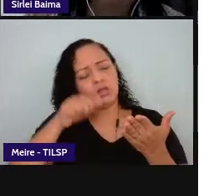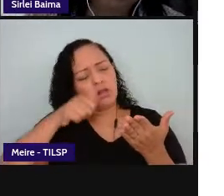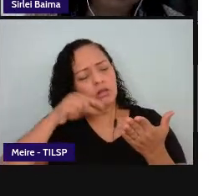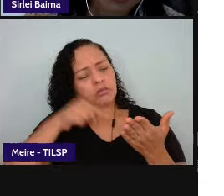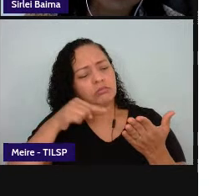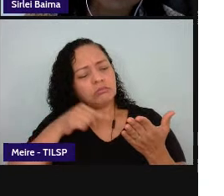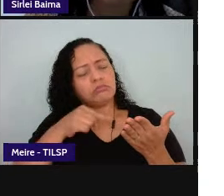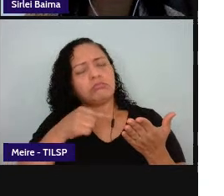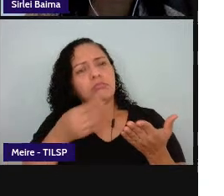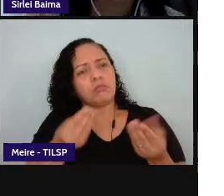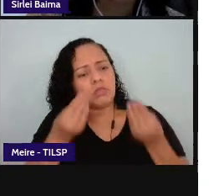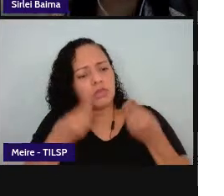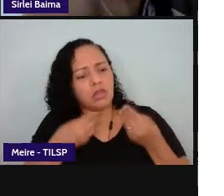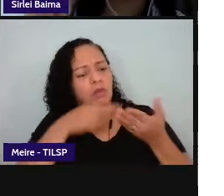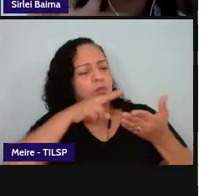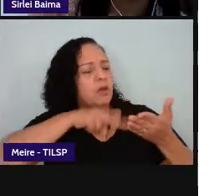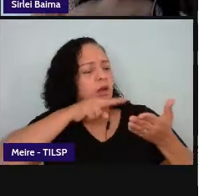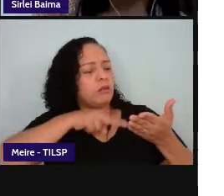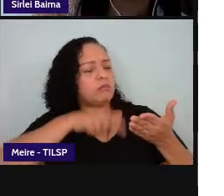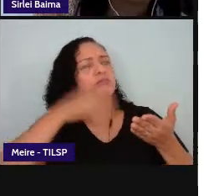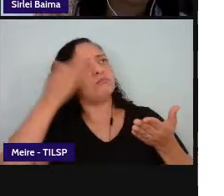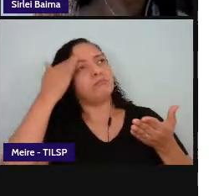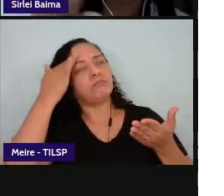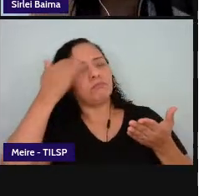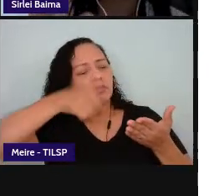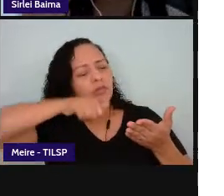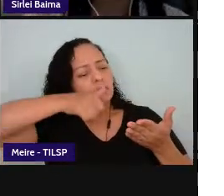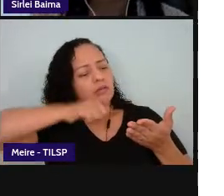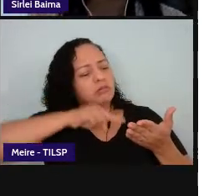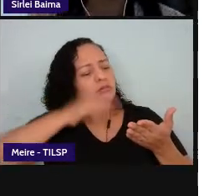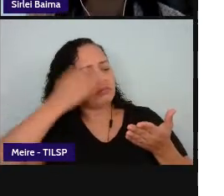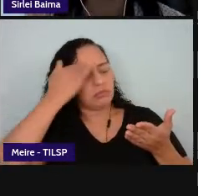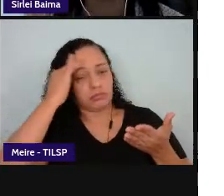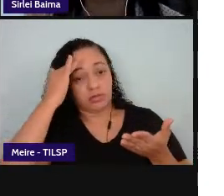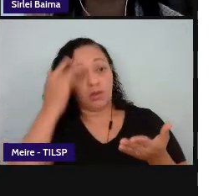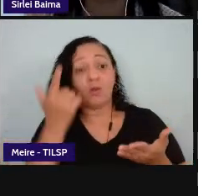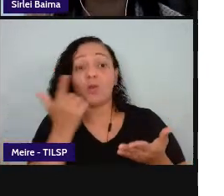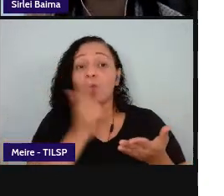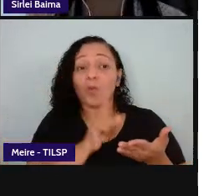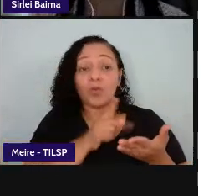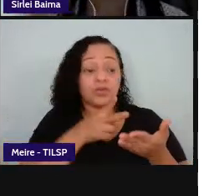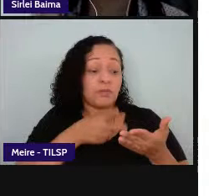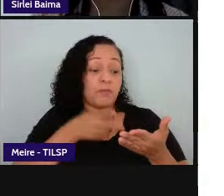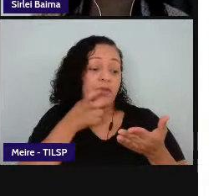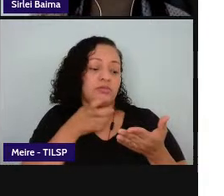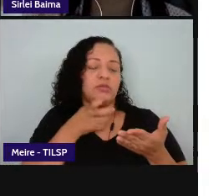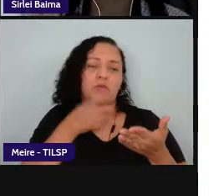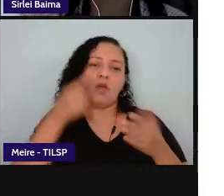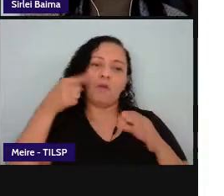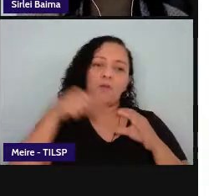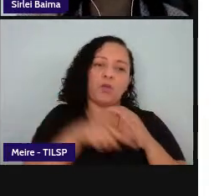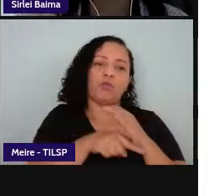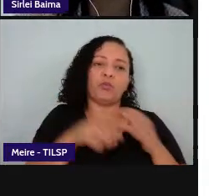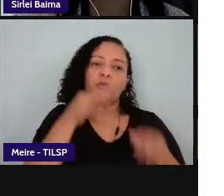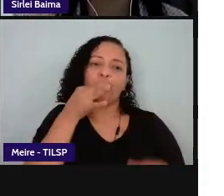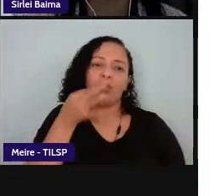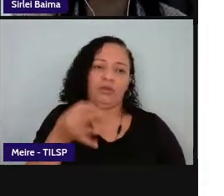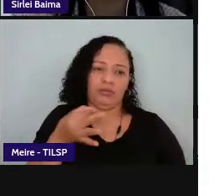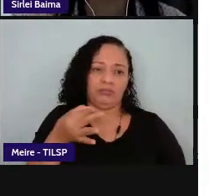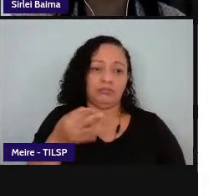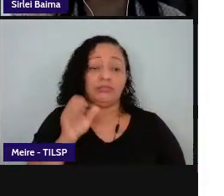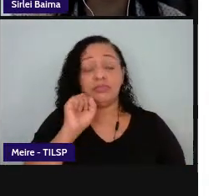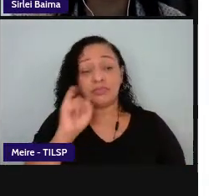é ofertado para que eu consiga ter essa percepção mais crítica e se eu tenho um